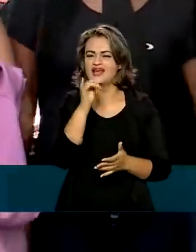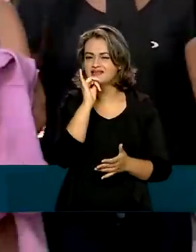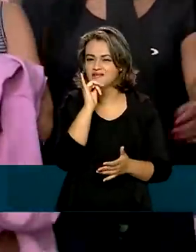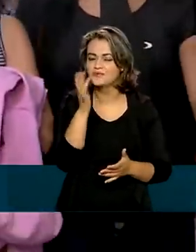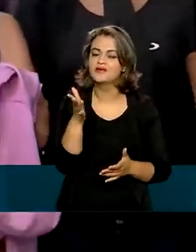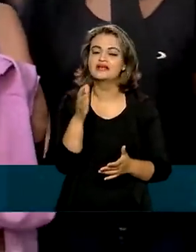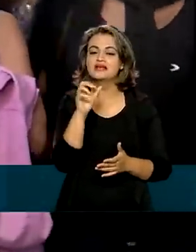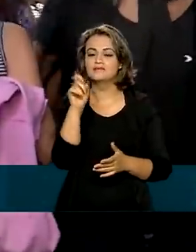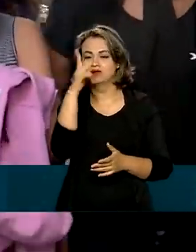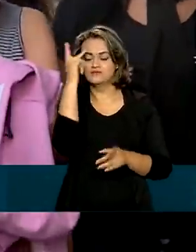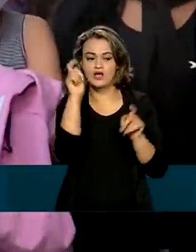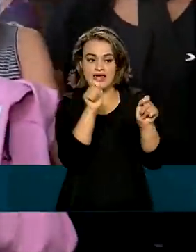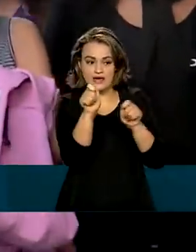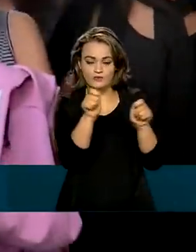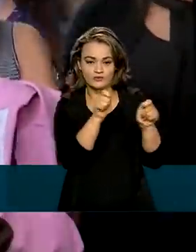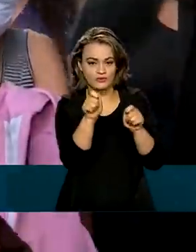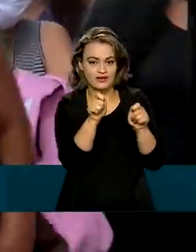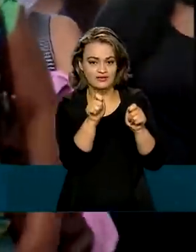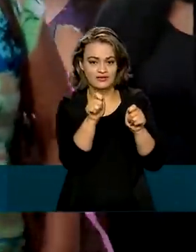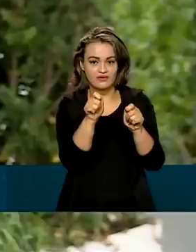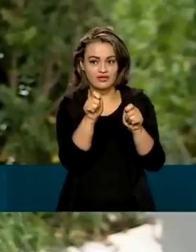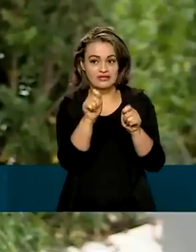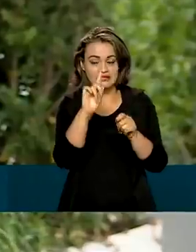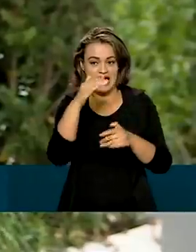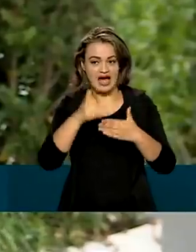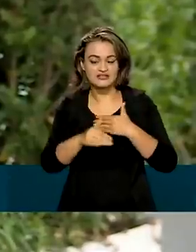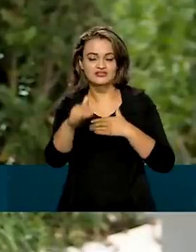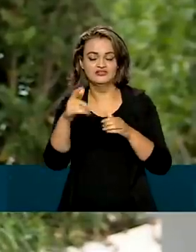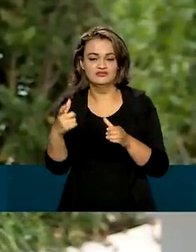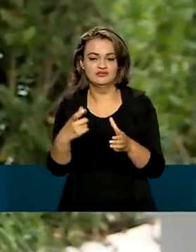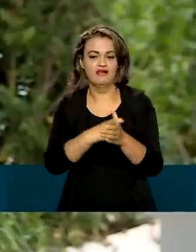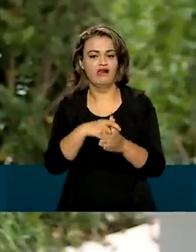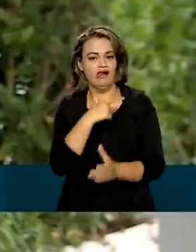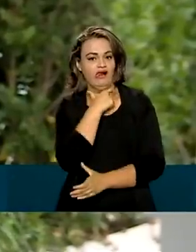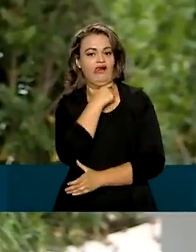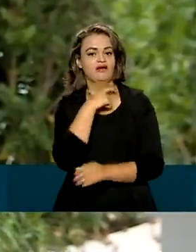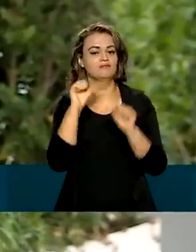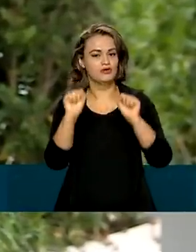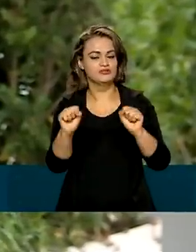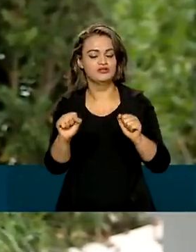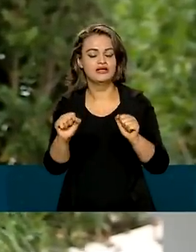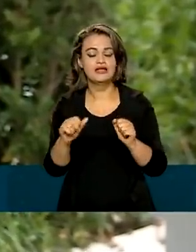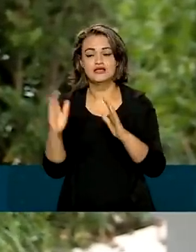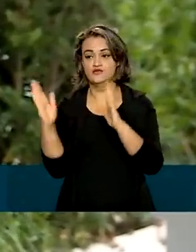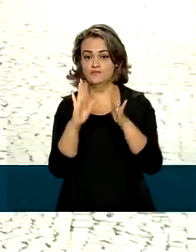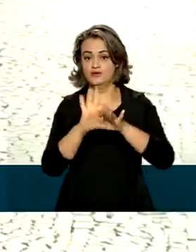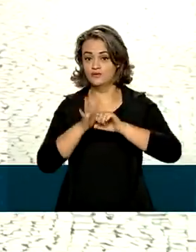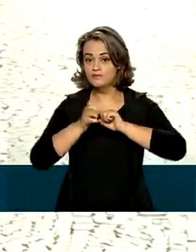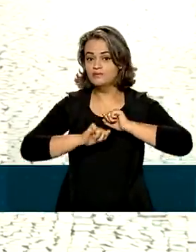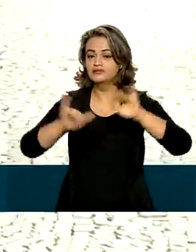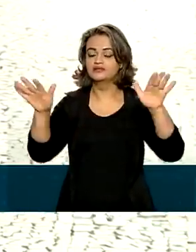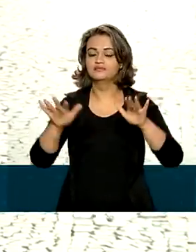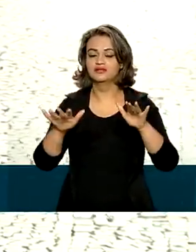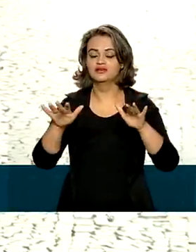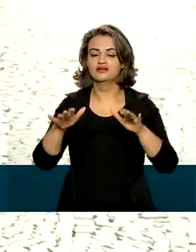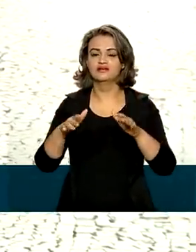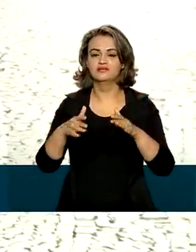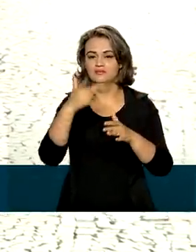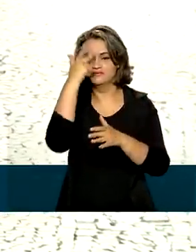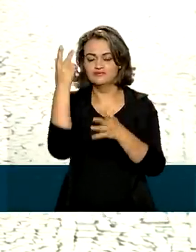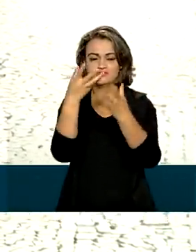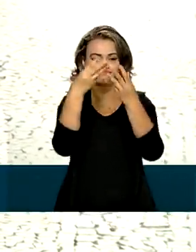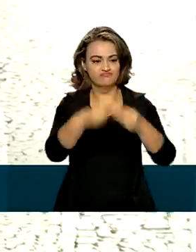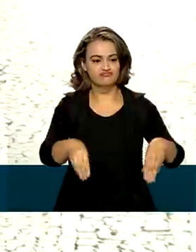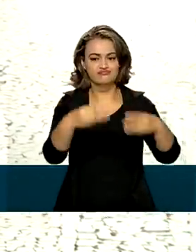mesmo quem é controlado não está livre do risco de endividamento. E a pandemia ajudou a derrubar muitos orçamentos.